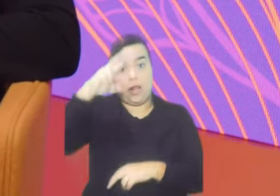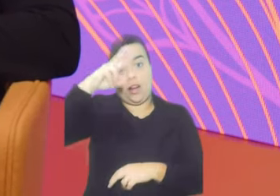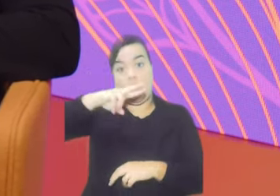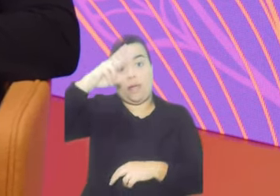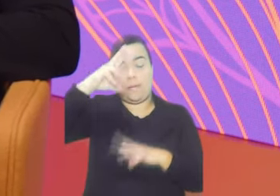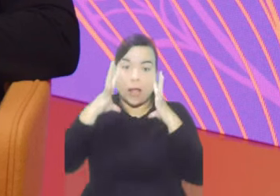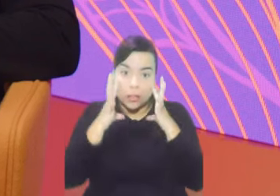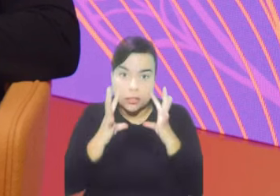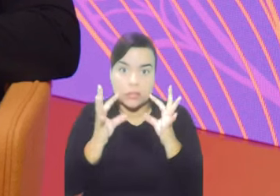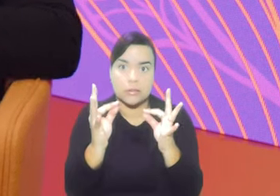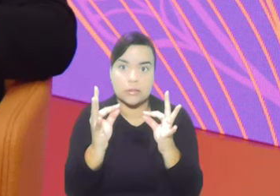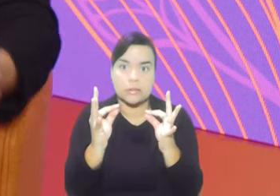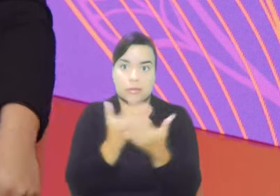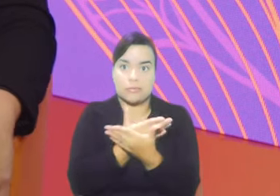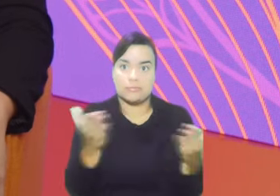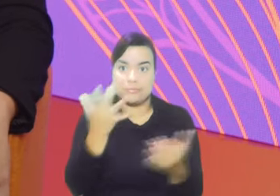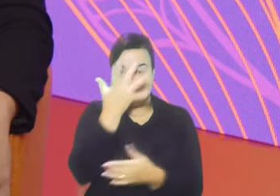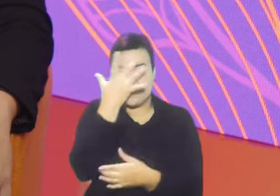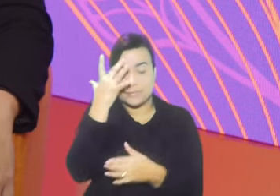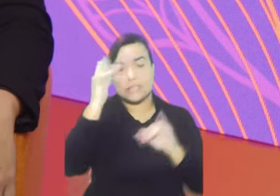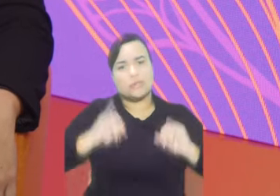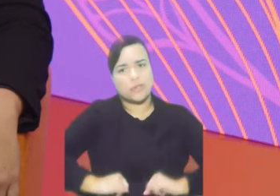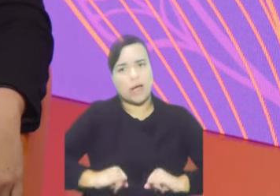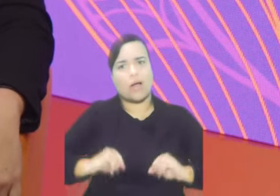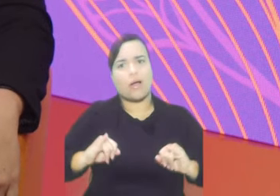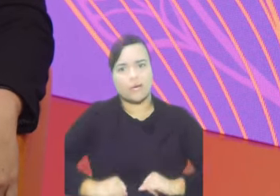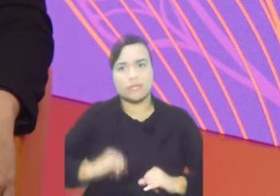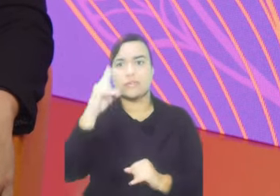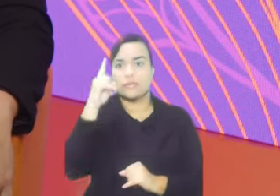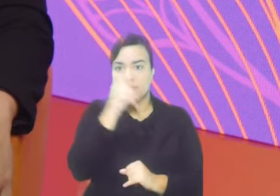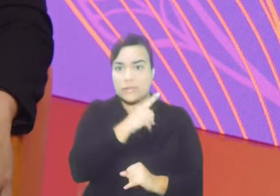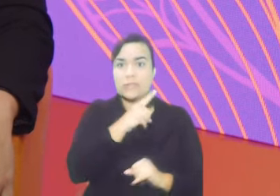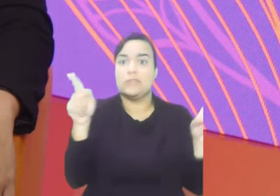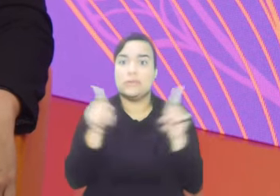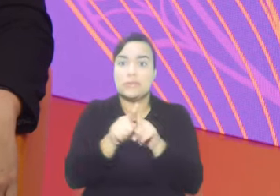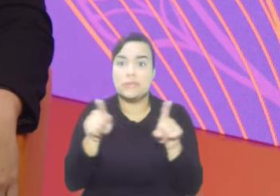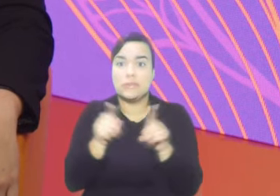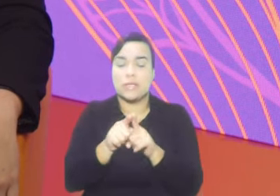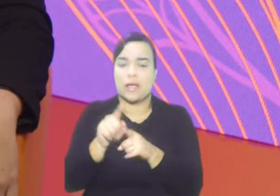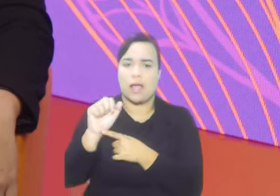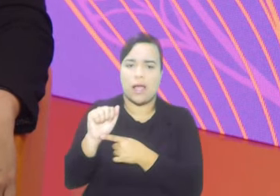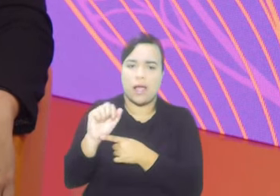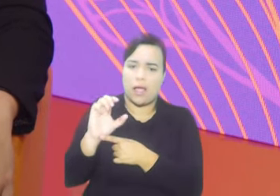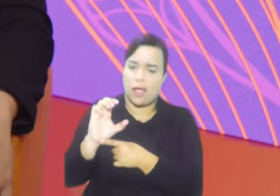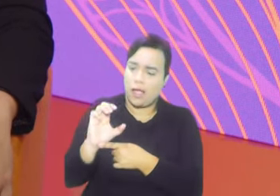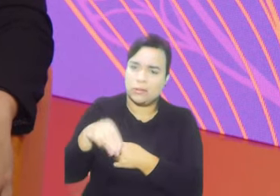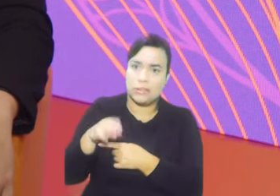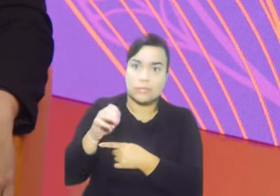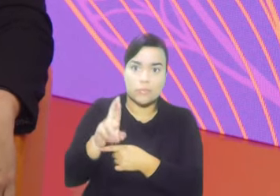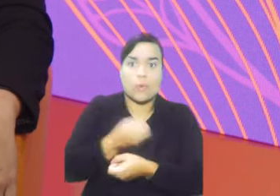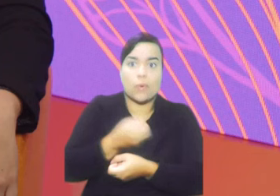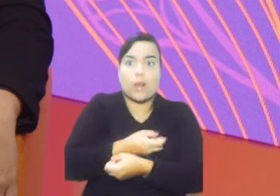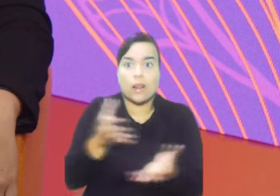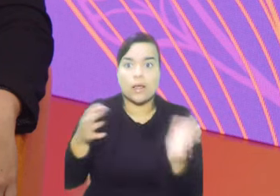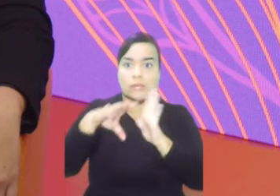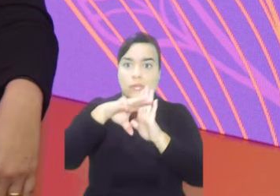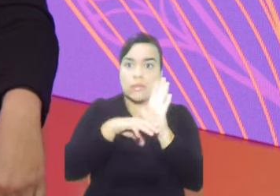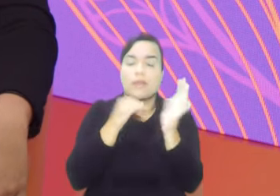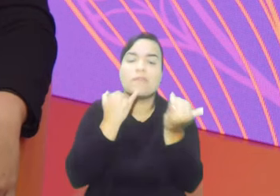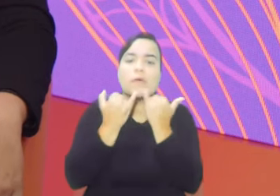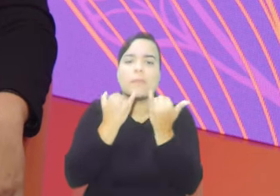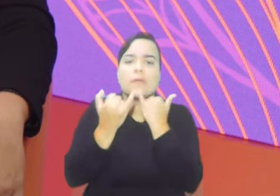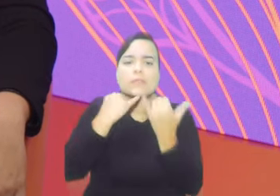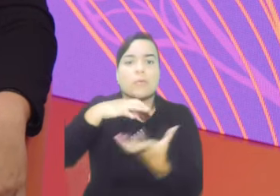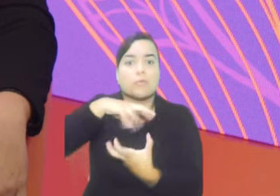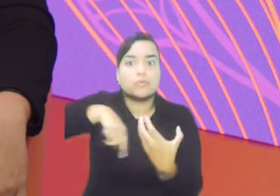anualmente, justamente para chamar atenção para a realidade dessas pessoas. E é quando o Acnur